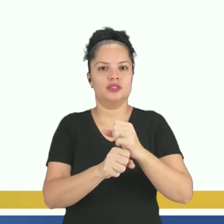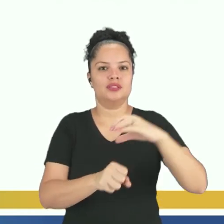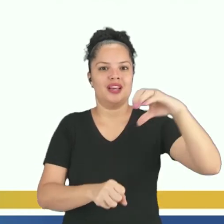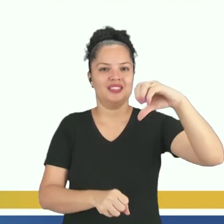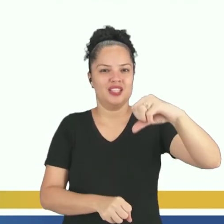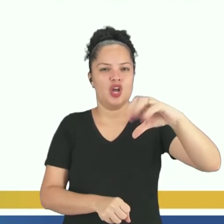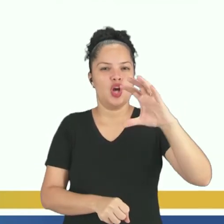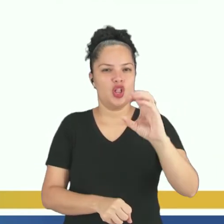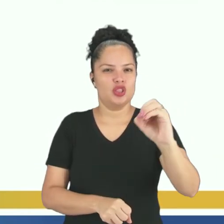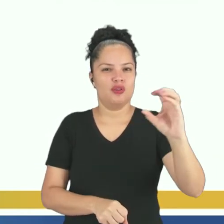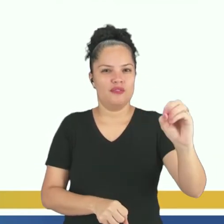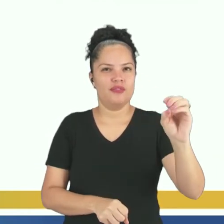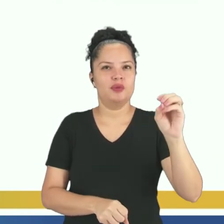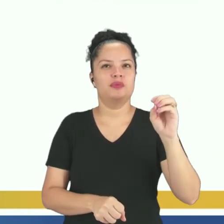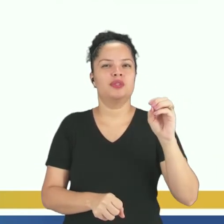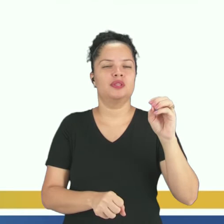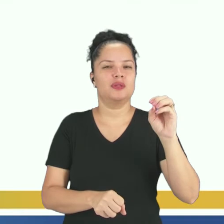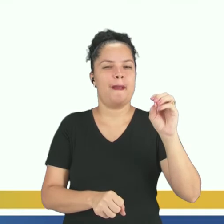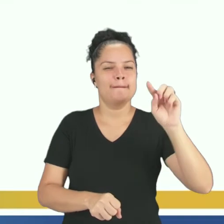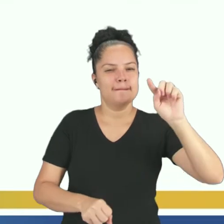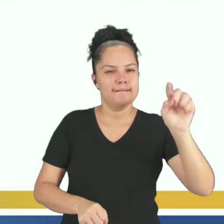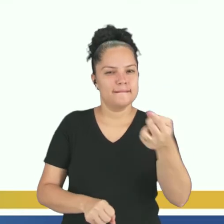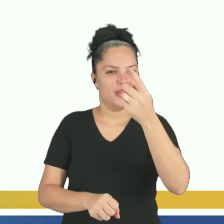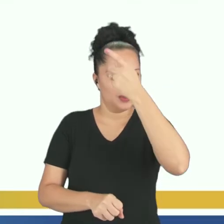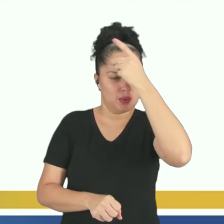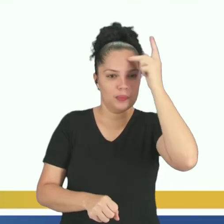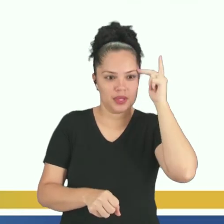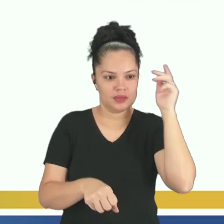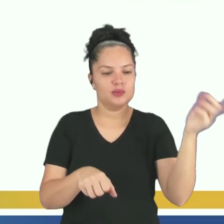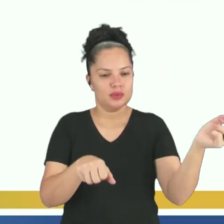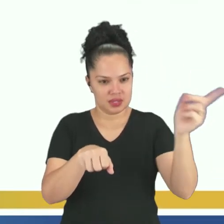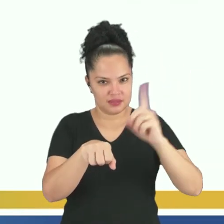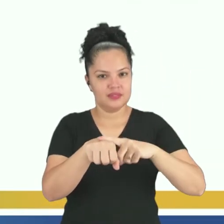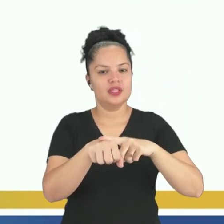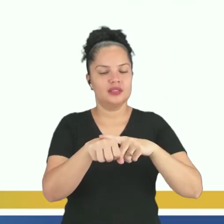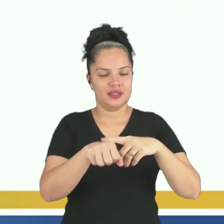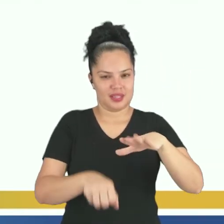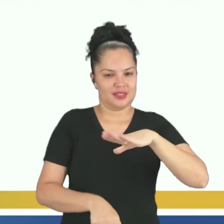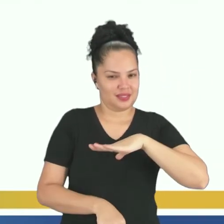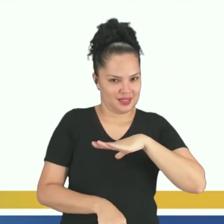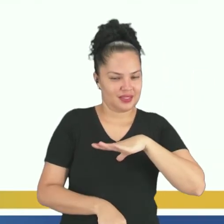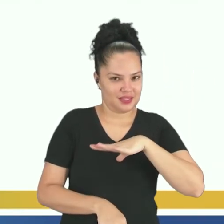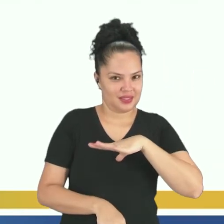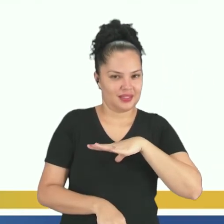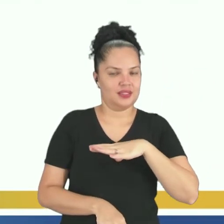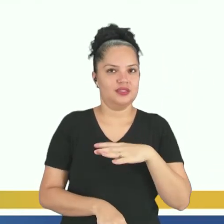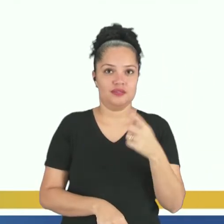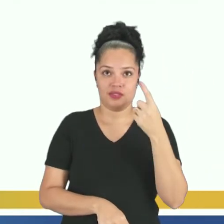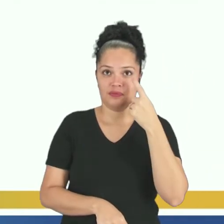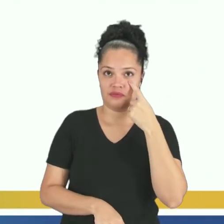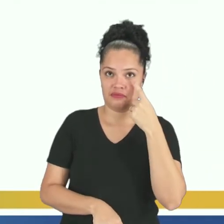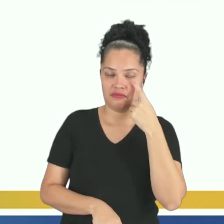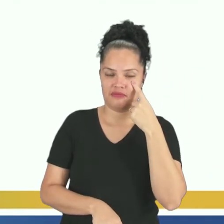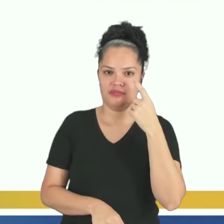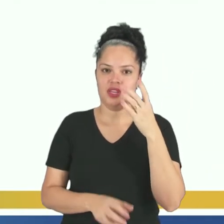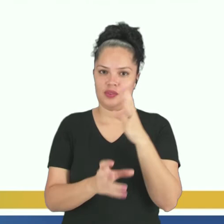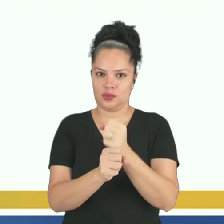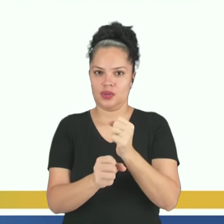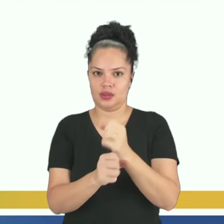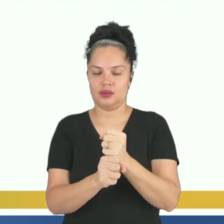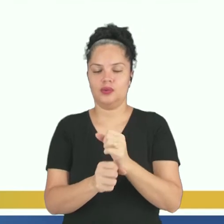pergunto para você qual é a quantidade de habitantes nessa cidade. Então, vamos lá. Então, vamos raciocinar aqui.